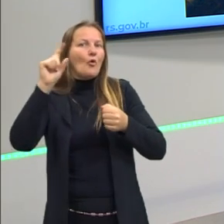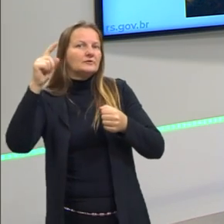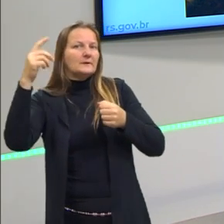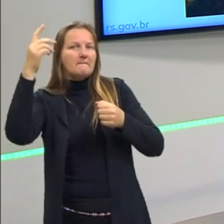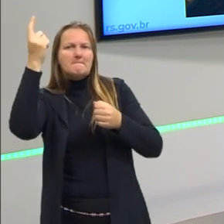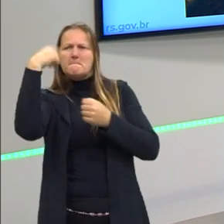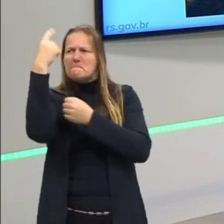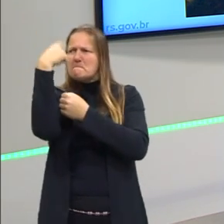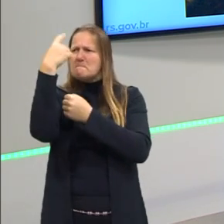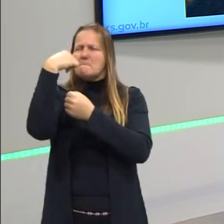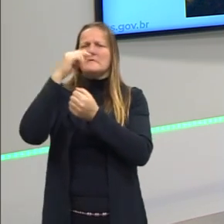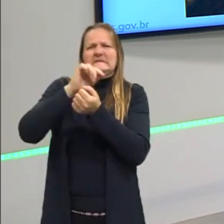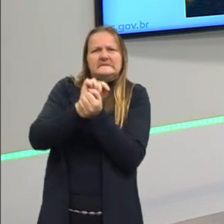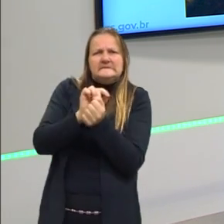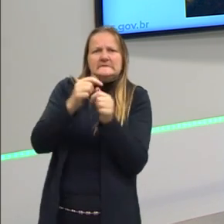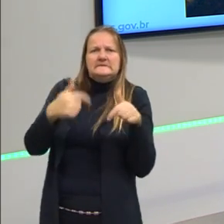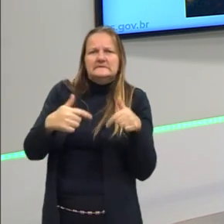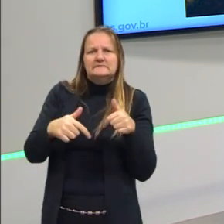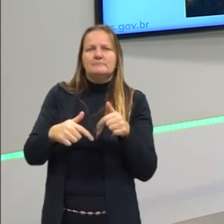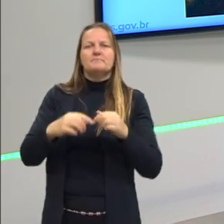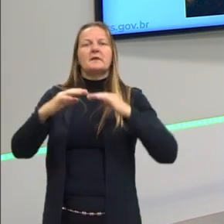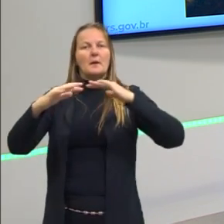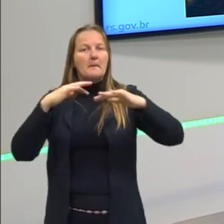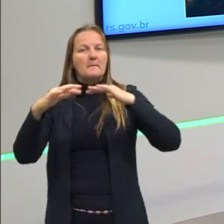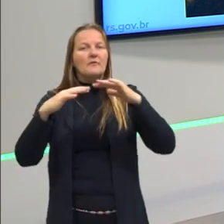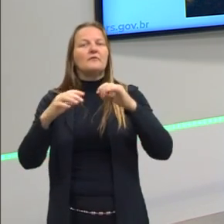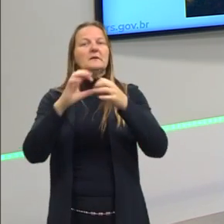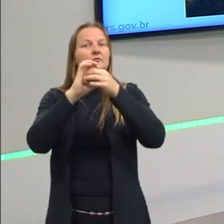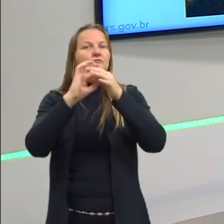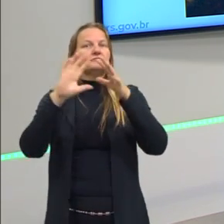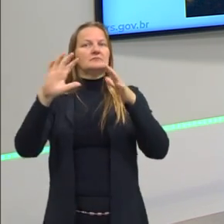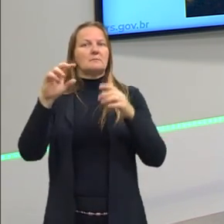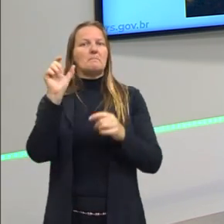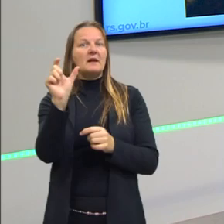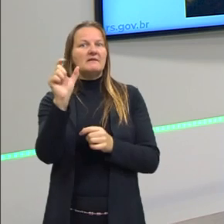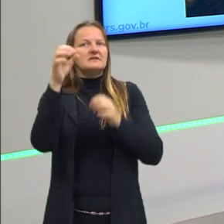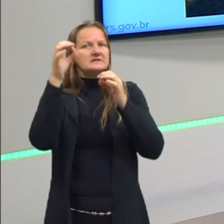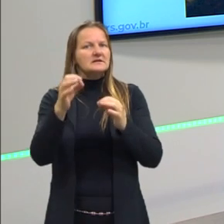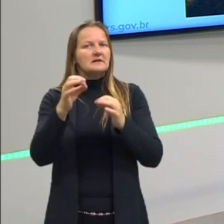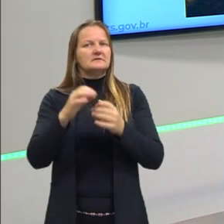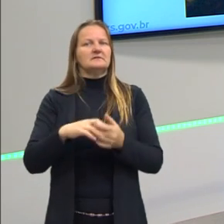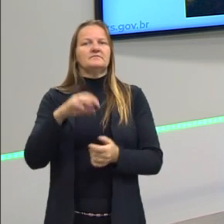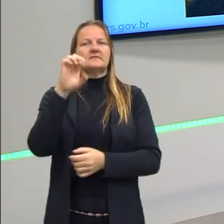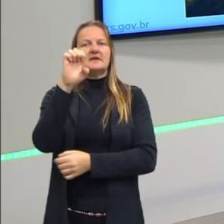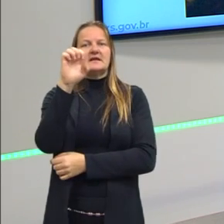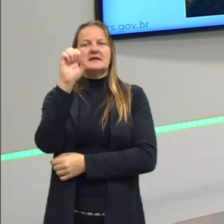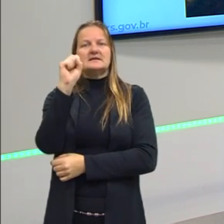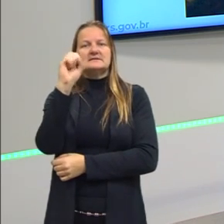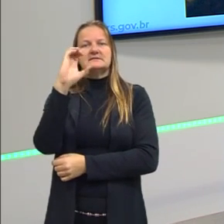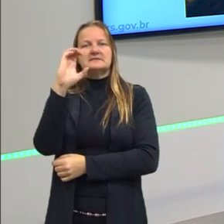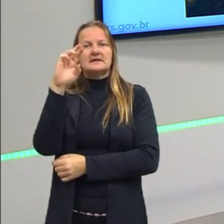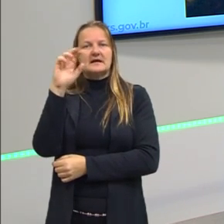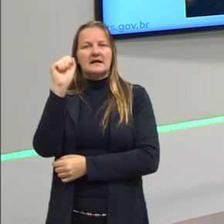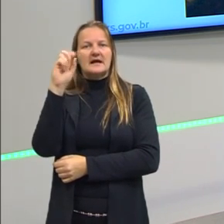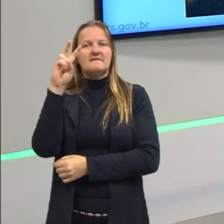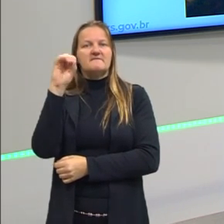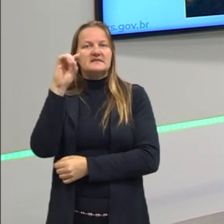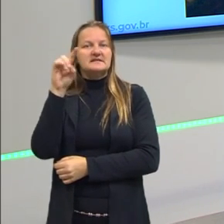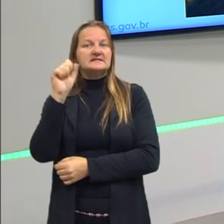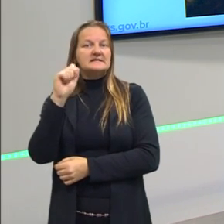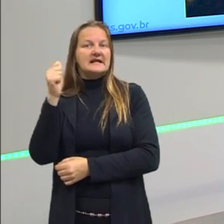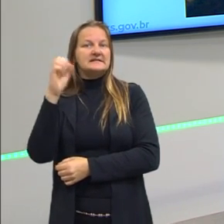outra. Então, recentemente, se tem um movimento de cada vez mais a gente usar a palavra escravizado, escravização,